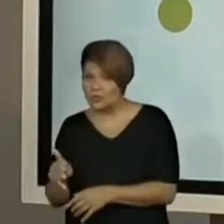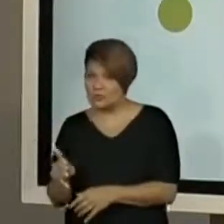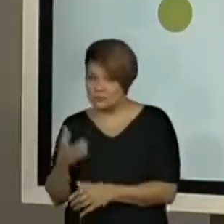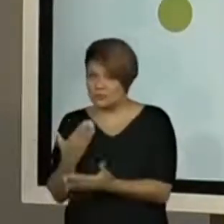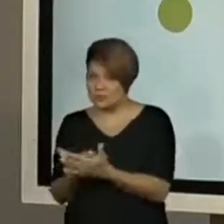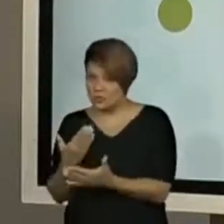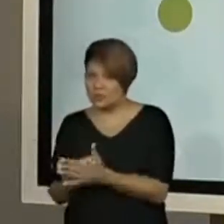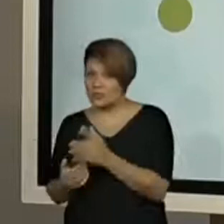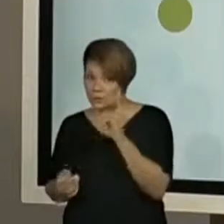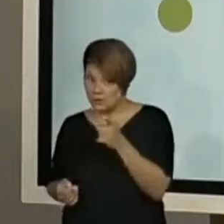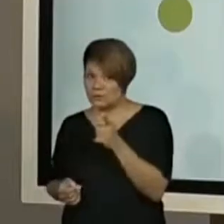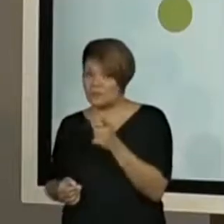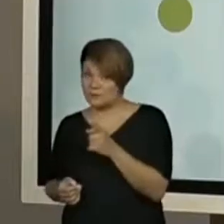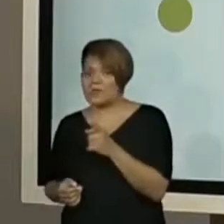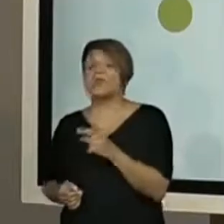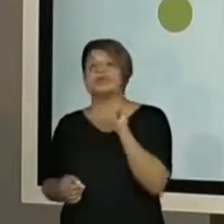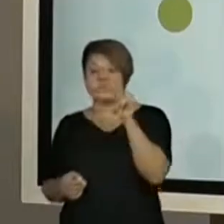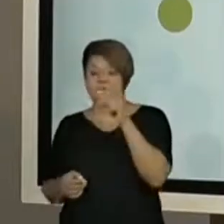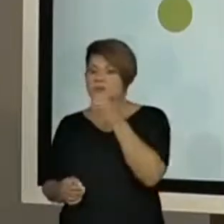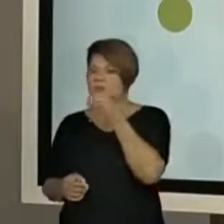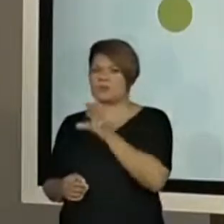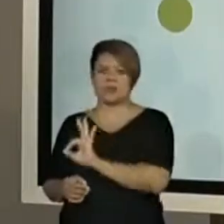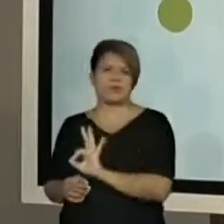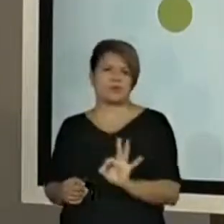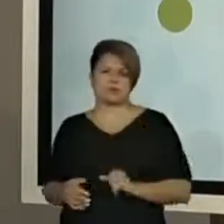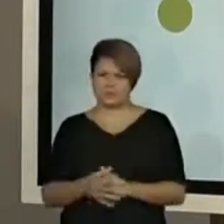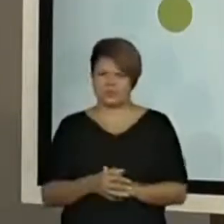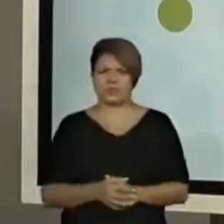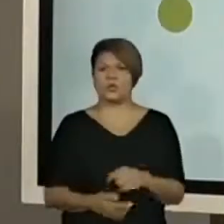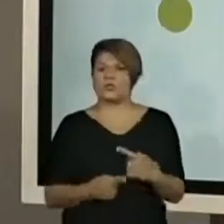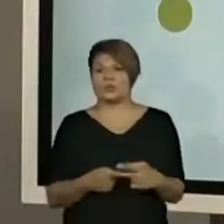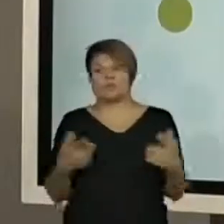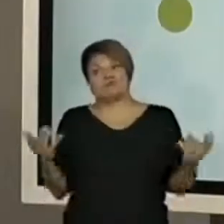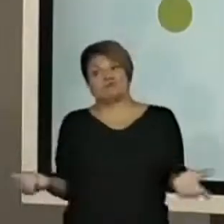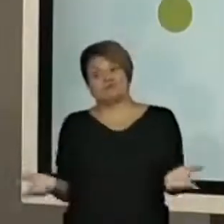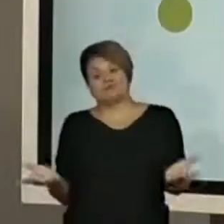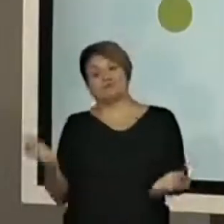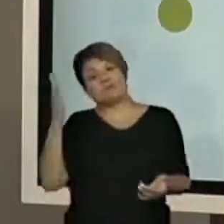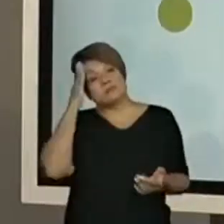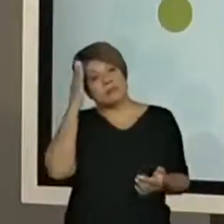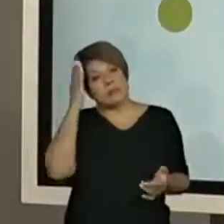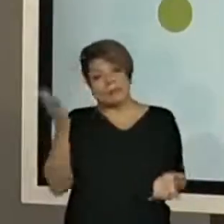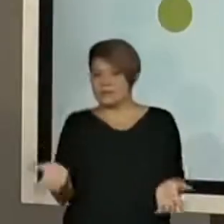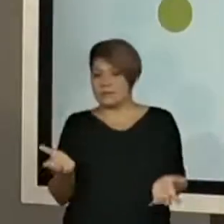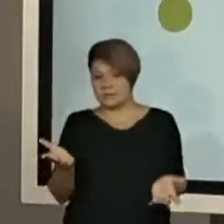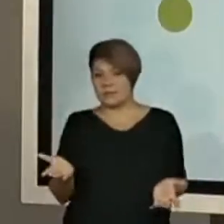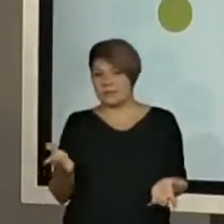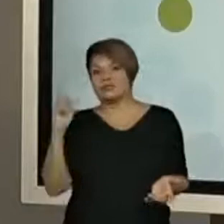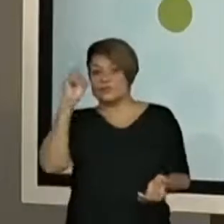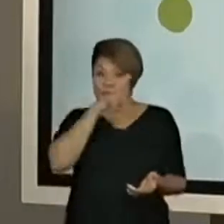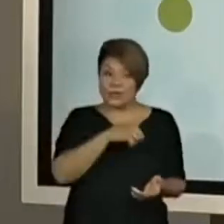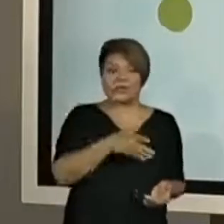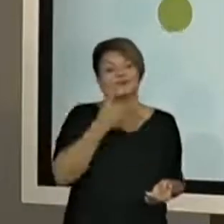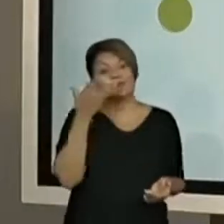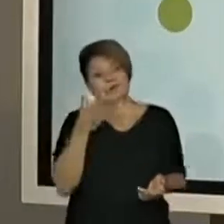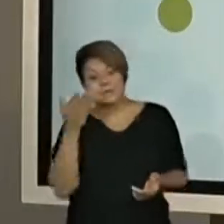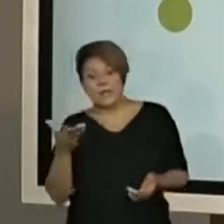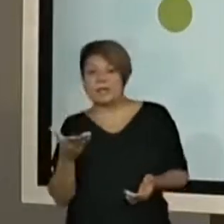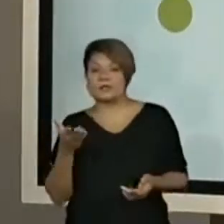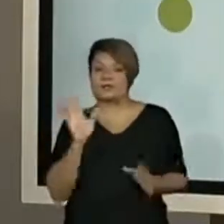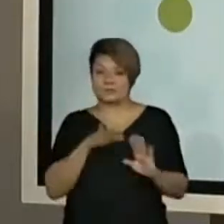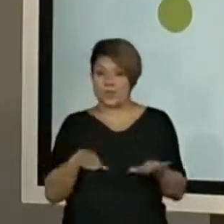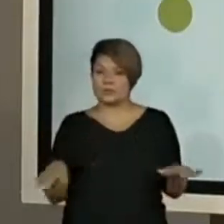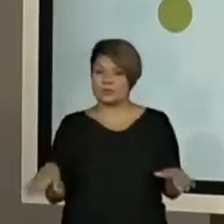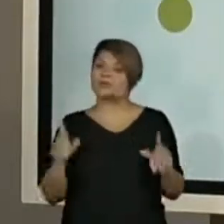turma. E isso é muito bom, professores, porque quem sabe as dificuldades ou as facilidades dos alunos